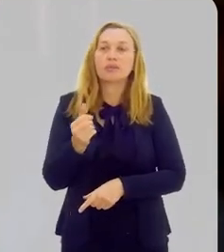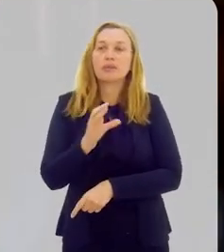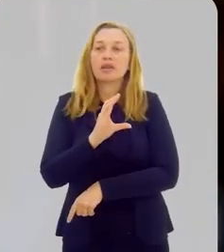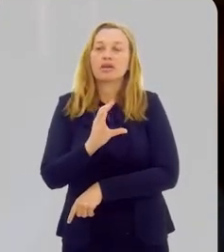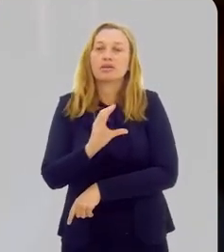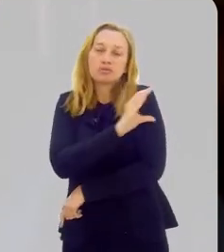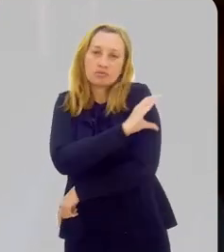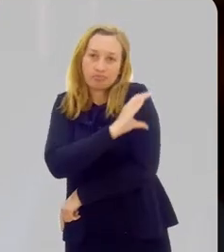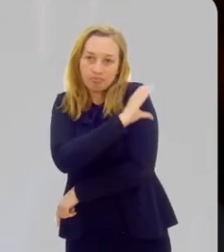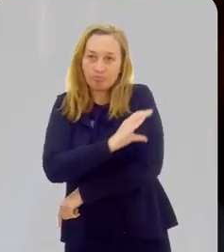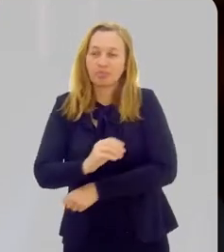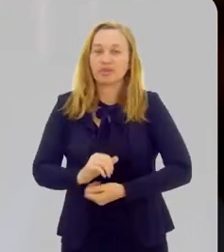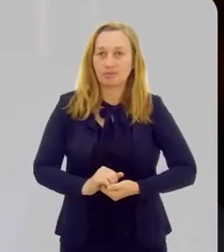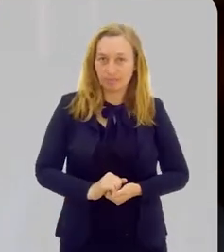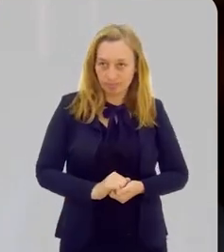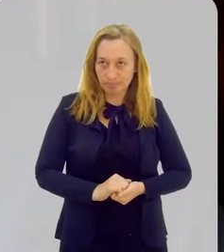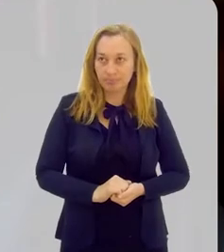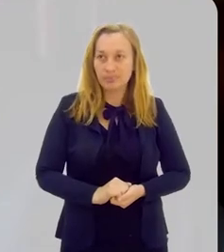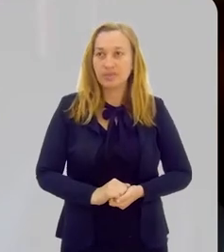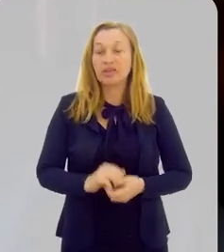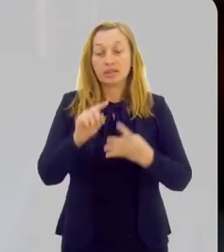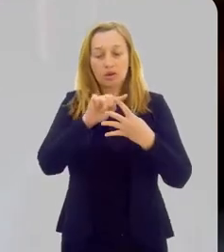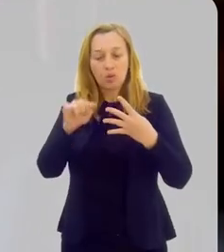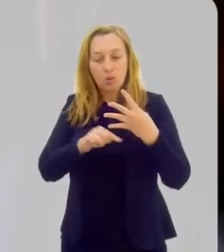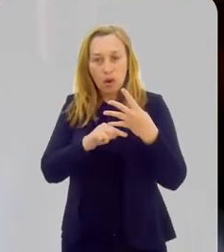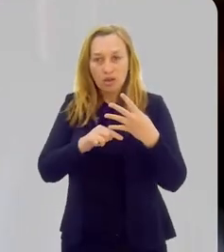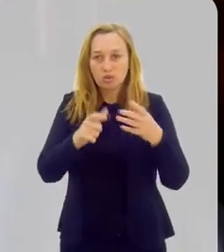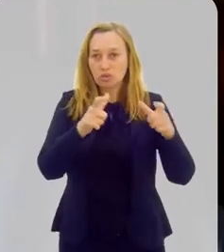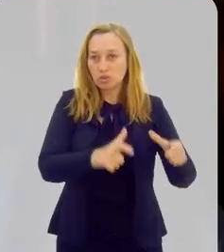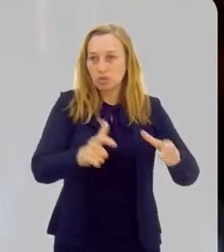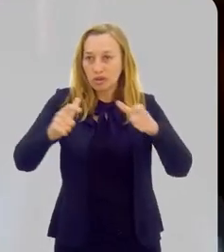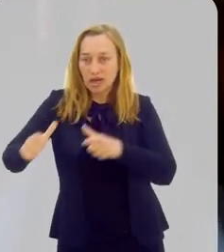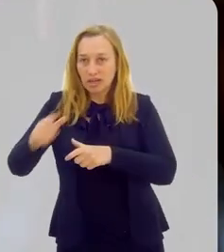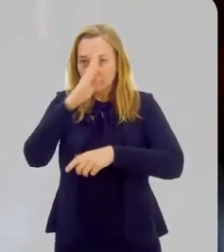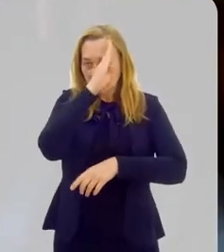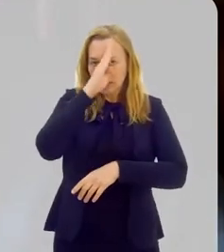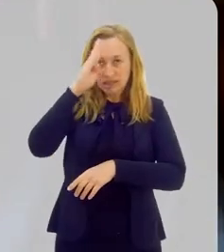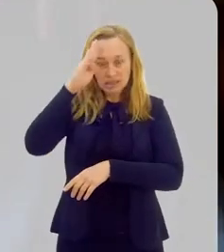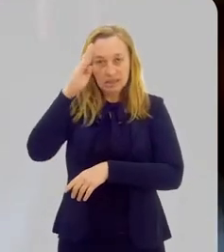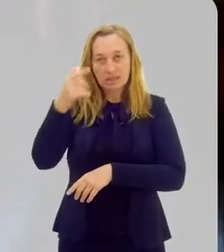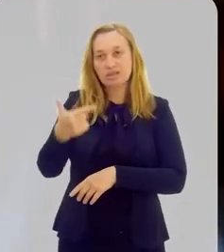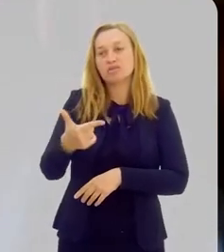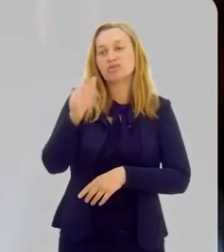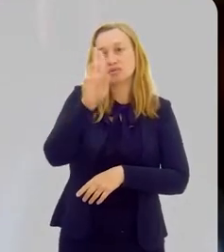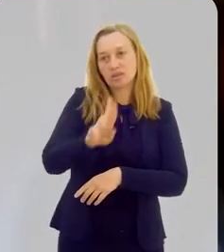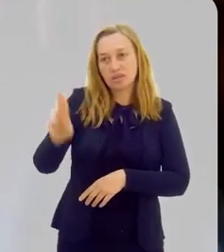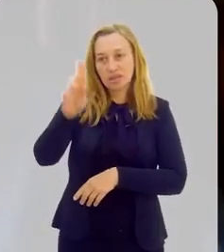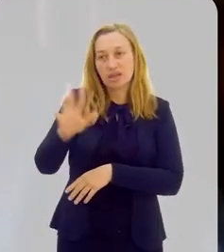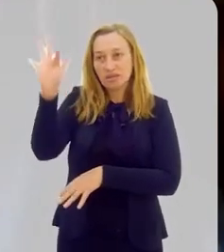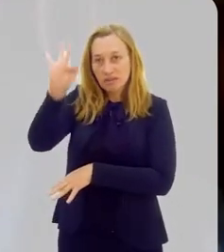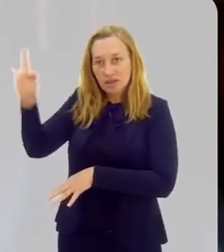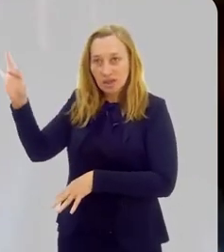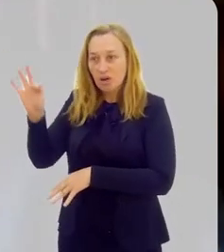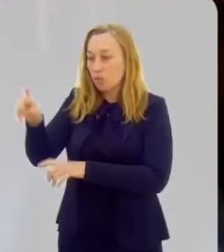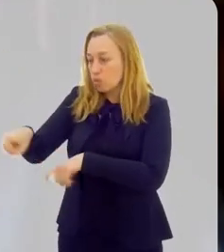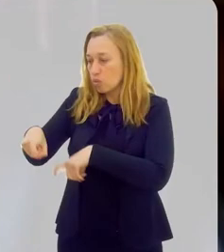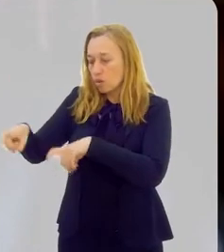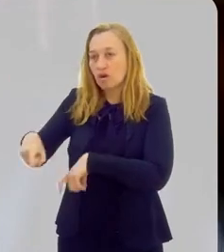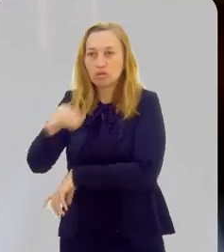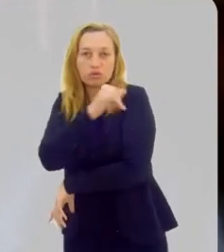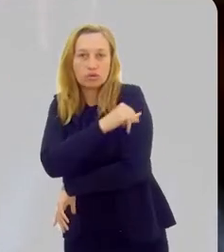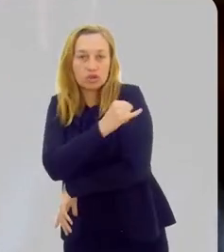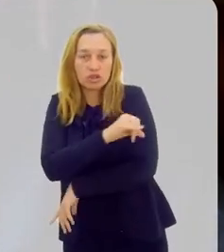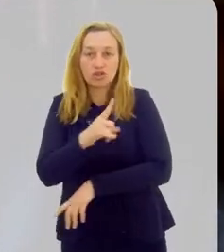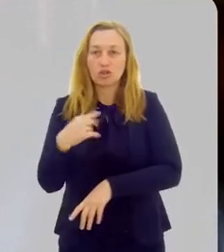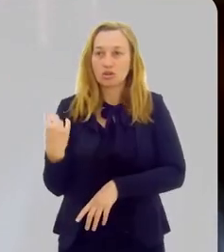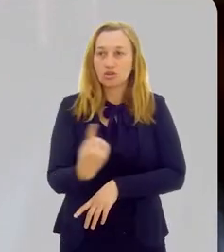em campus dos Goitacazes. Então, temos quatro campos acadêmicos da Universidade Federal Rural do